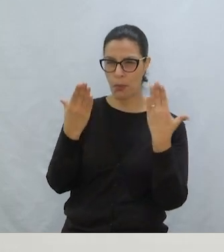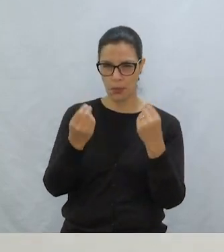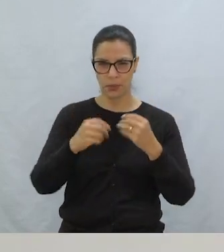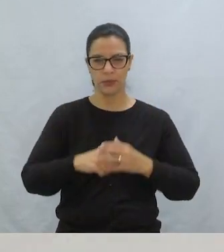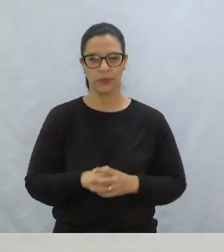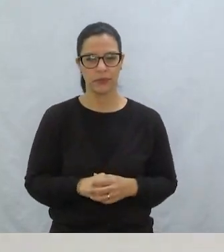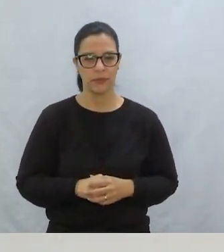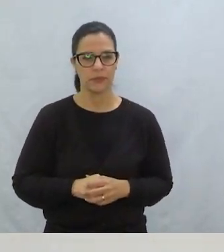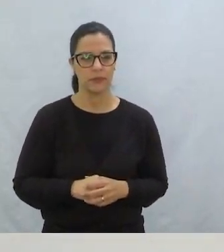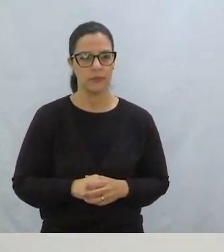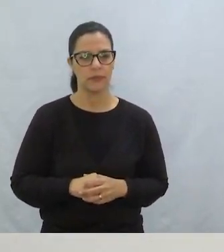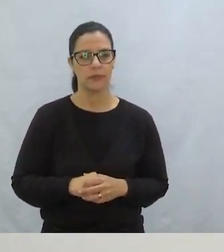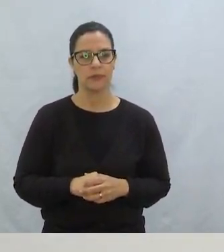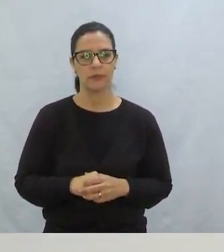realmente me ajudou muito